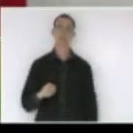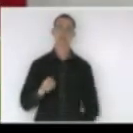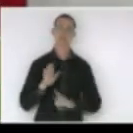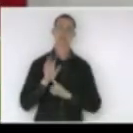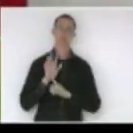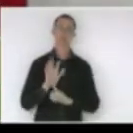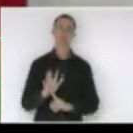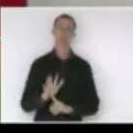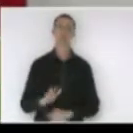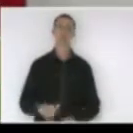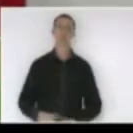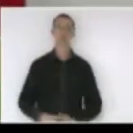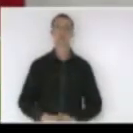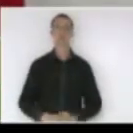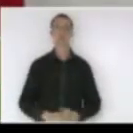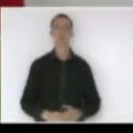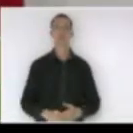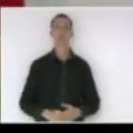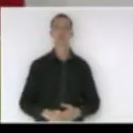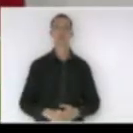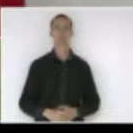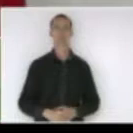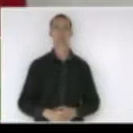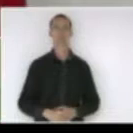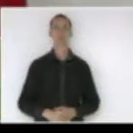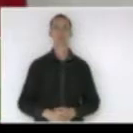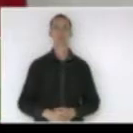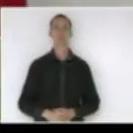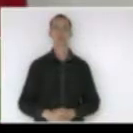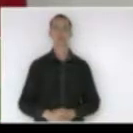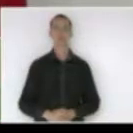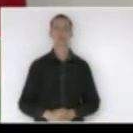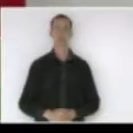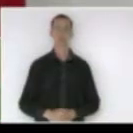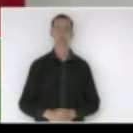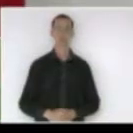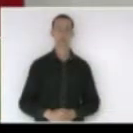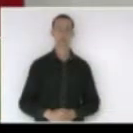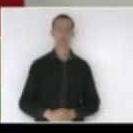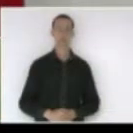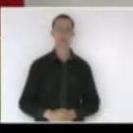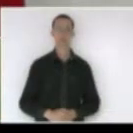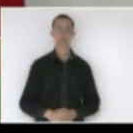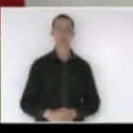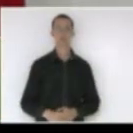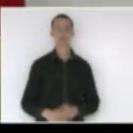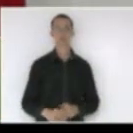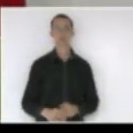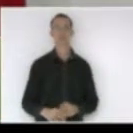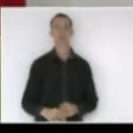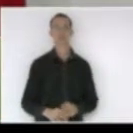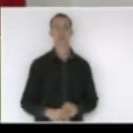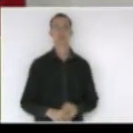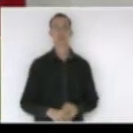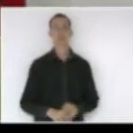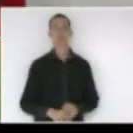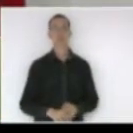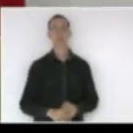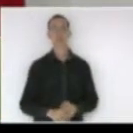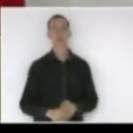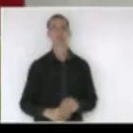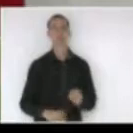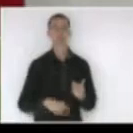demonstrado um segundo ponto que gostaria assim de